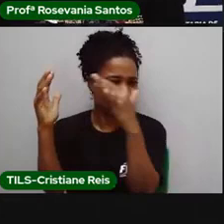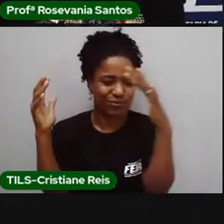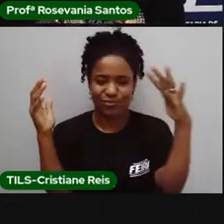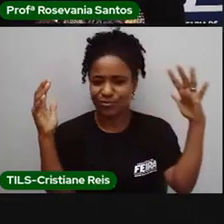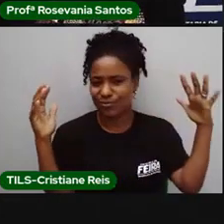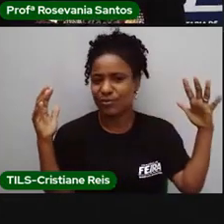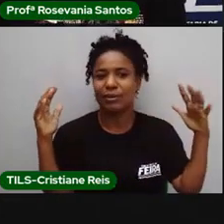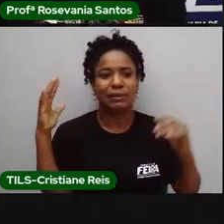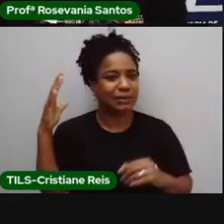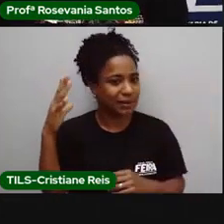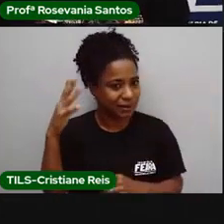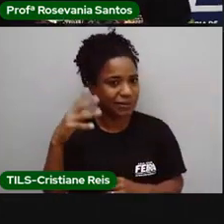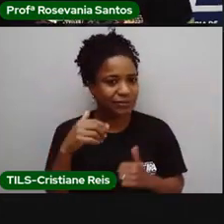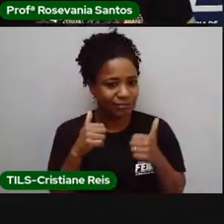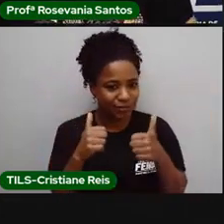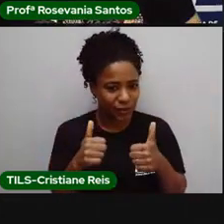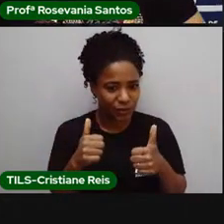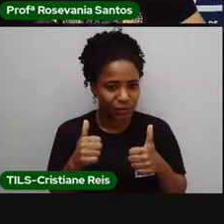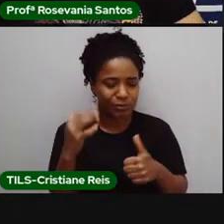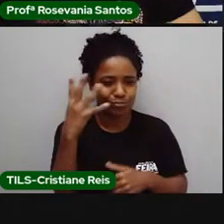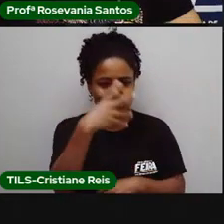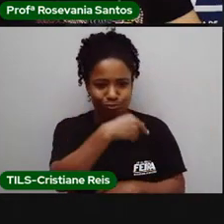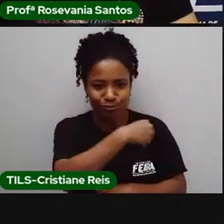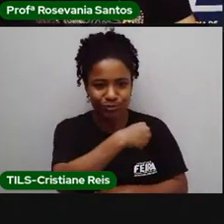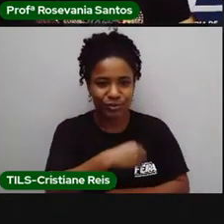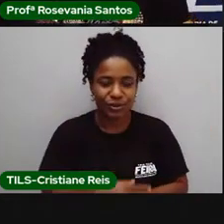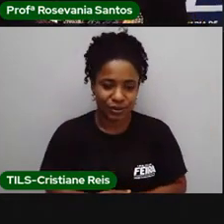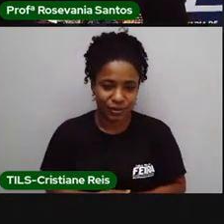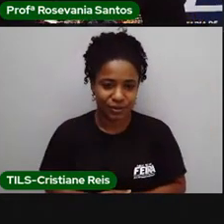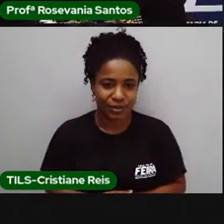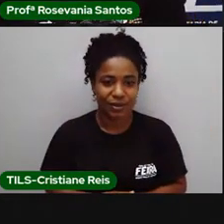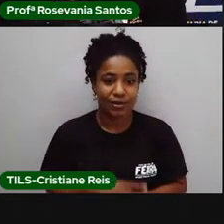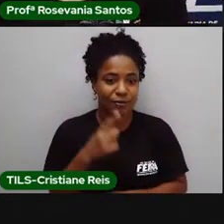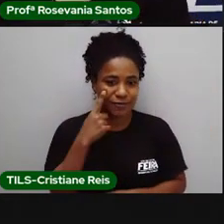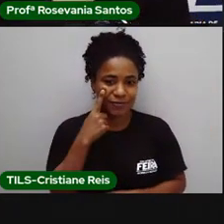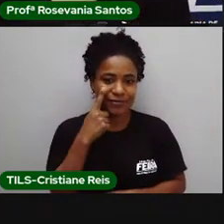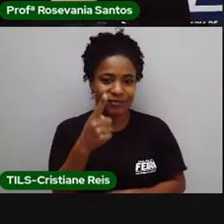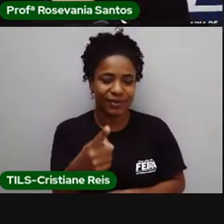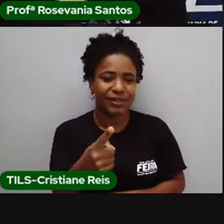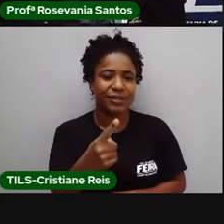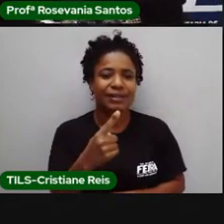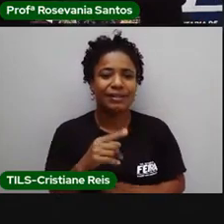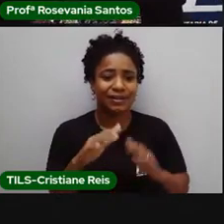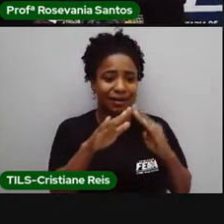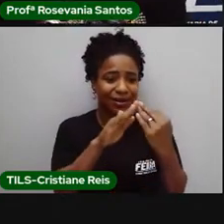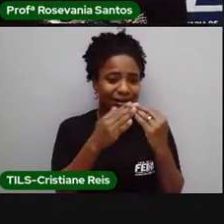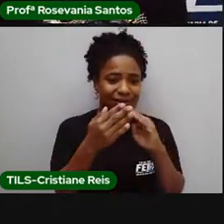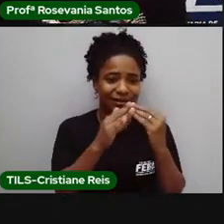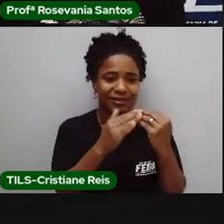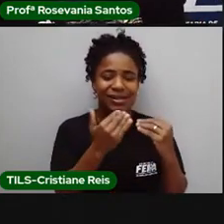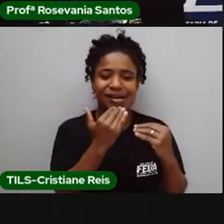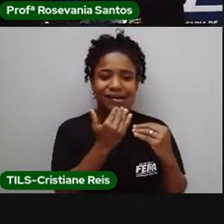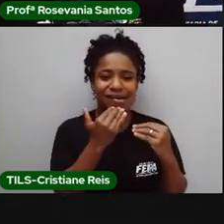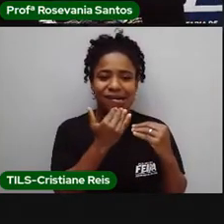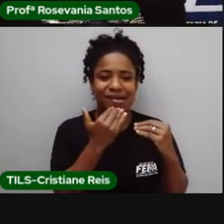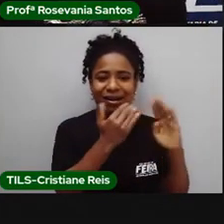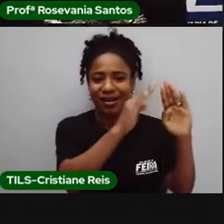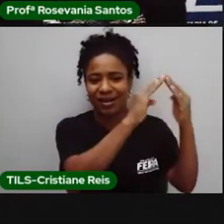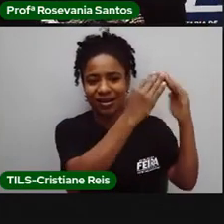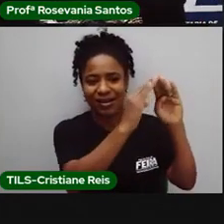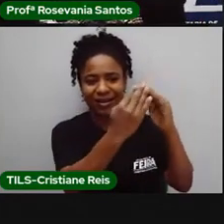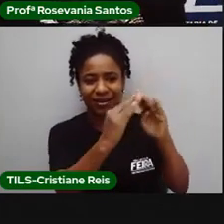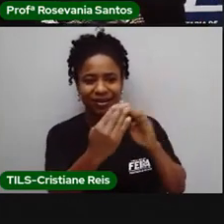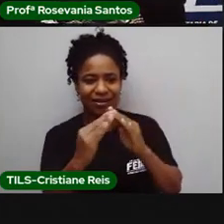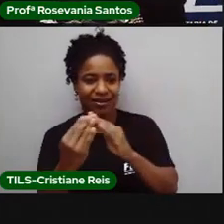ali, essa visão logo da primeira parte da imagem, né, de uma favela e logo ao fundo, em